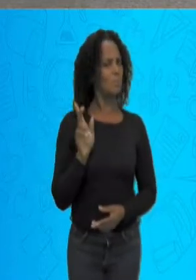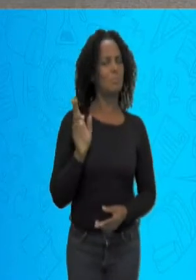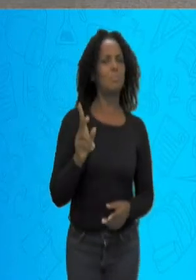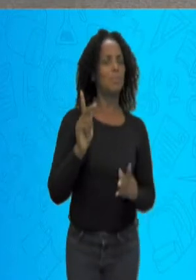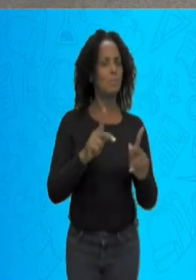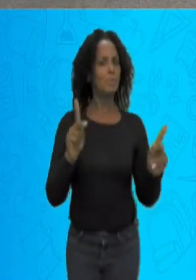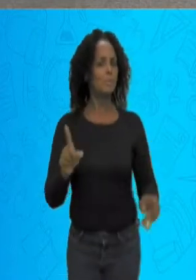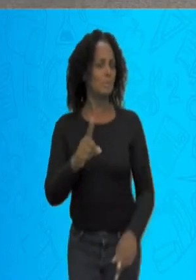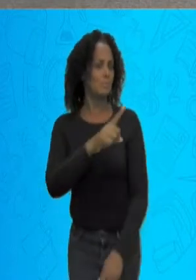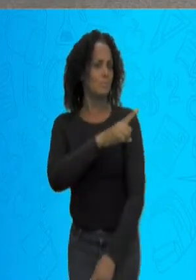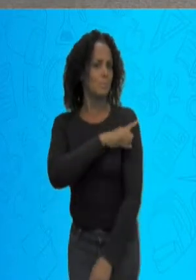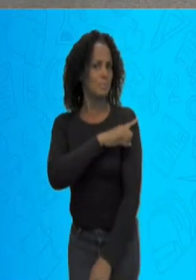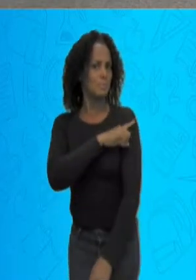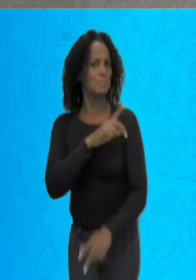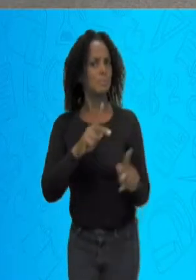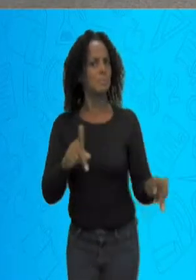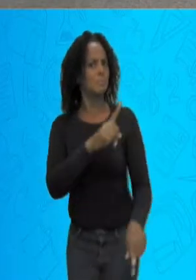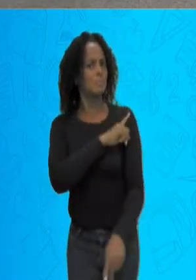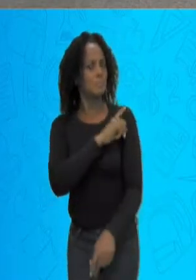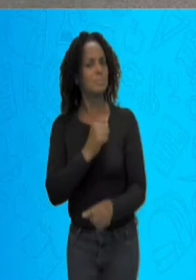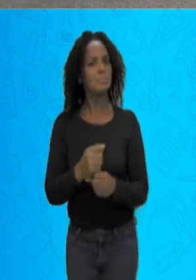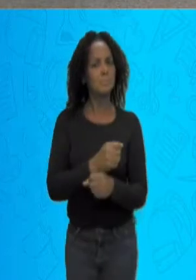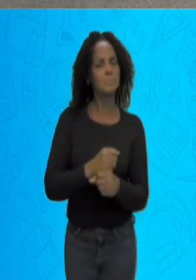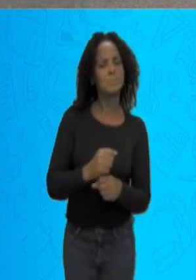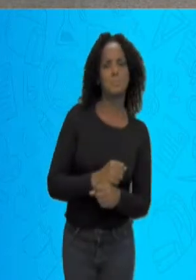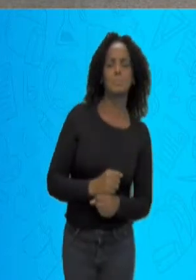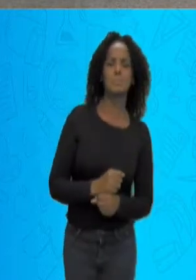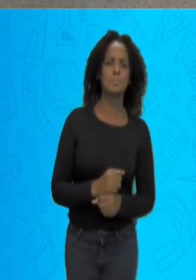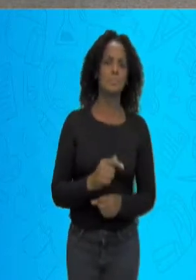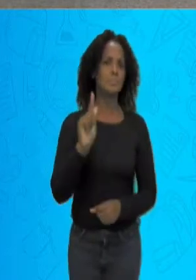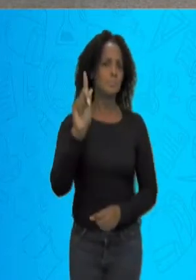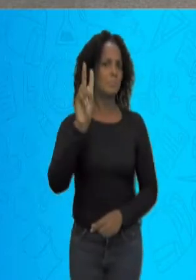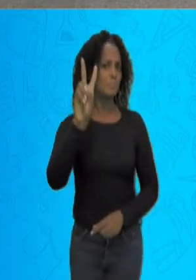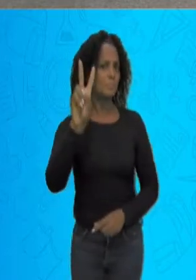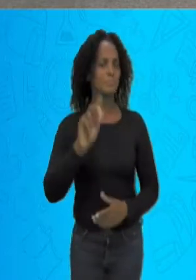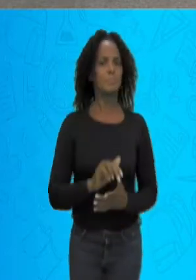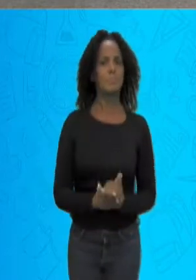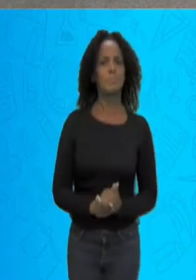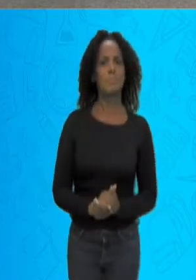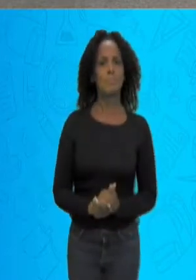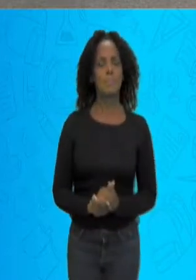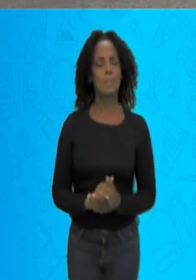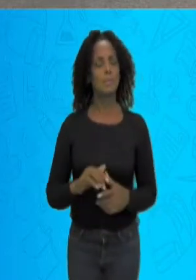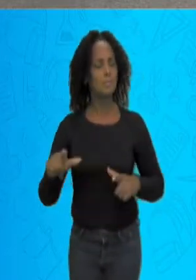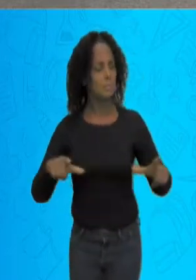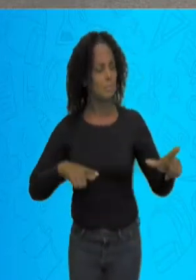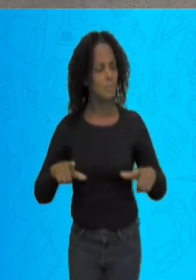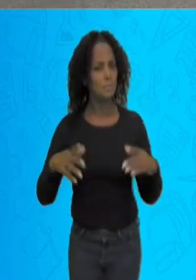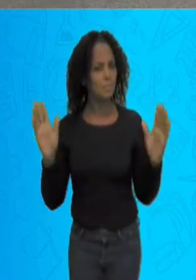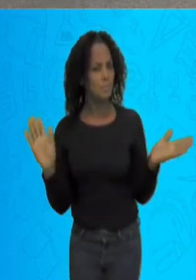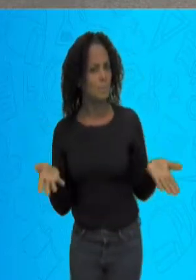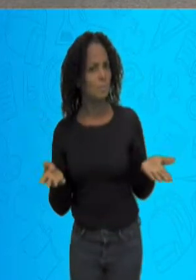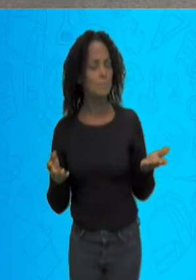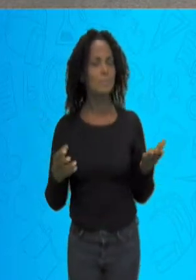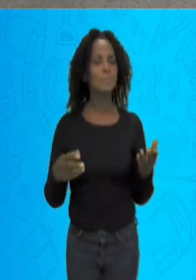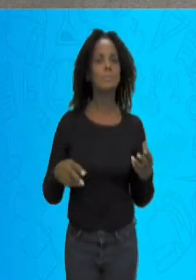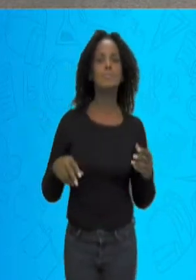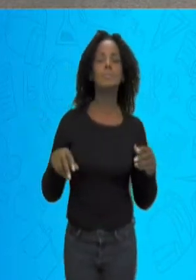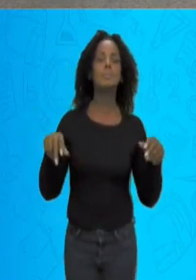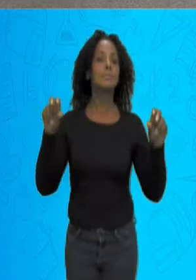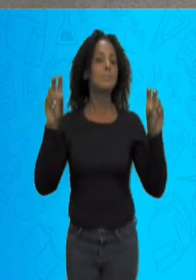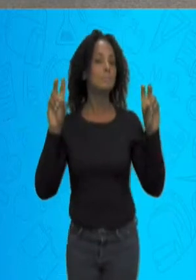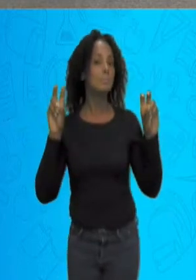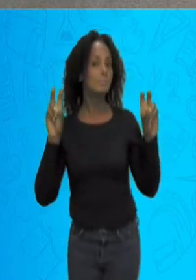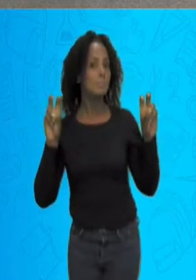fundamental da Rede Municipal de Educação de Governador Valadares. Estarei trabalhando com vocês hoje, componente